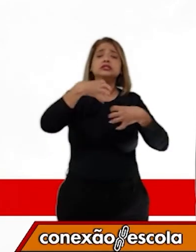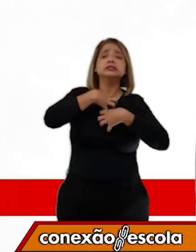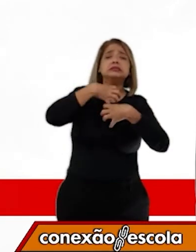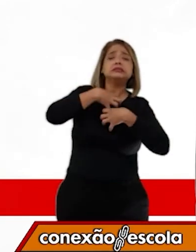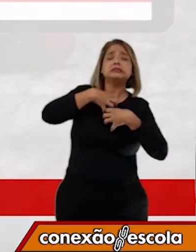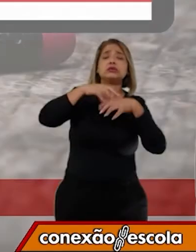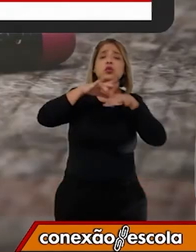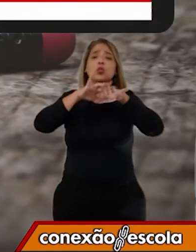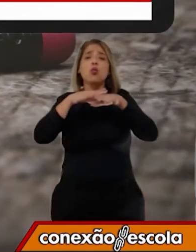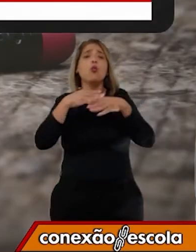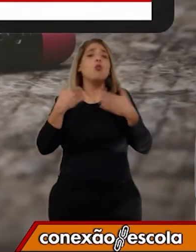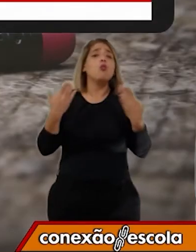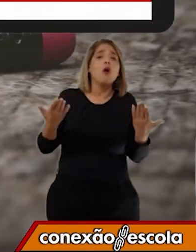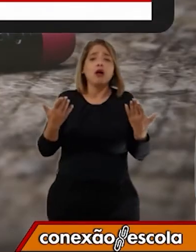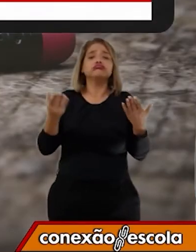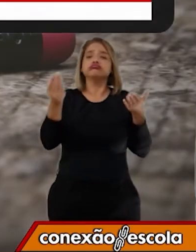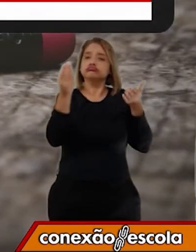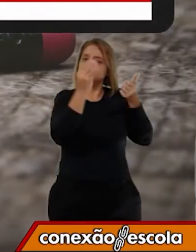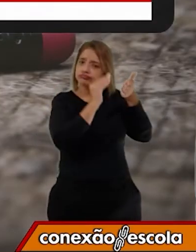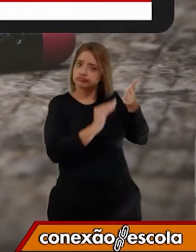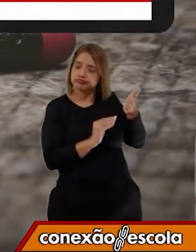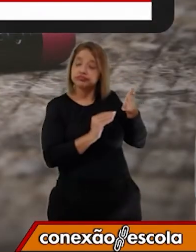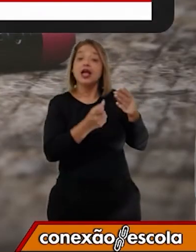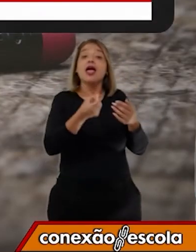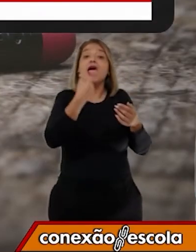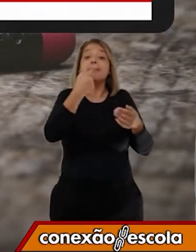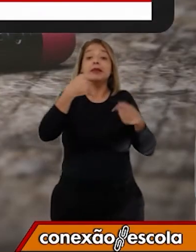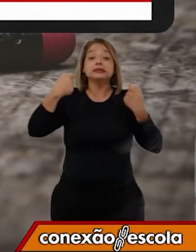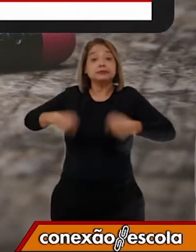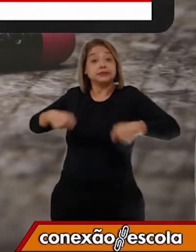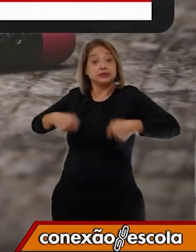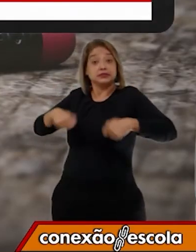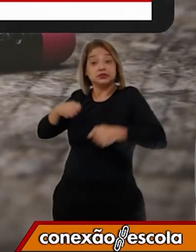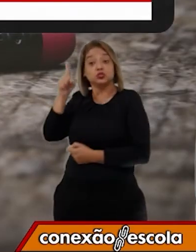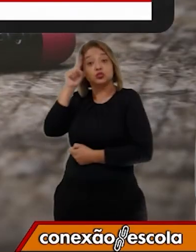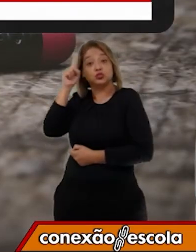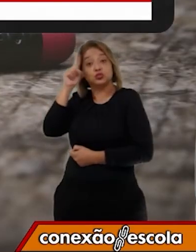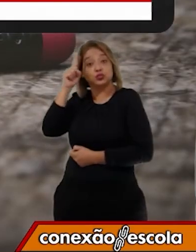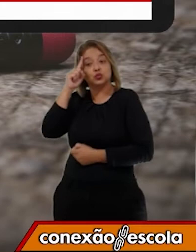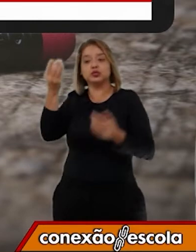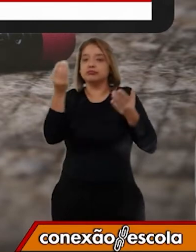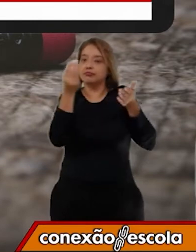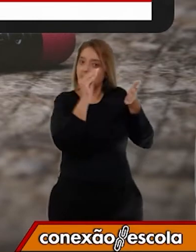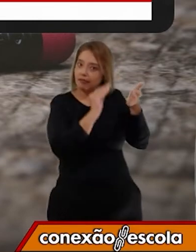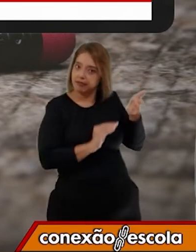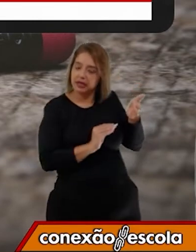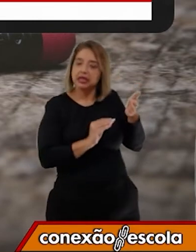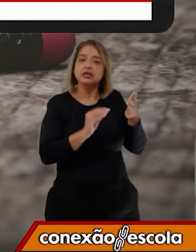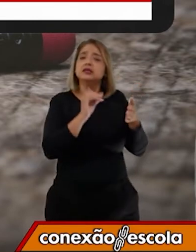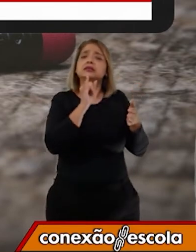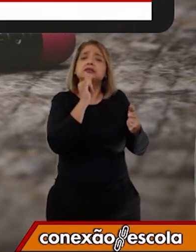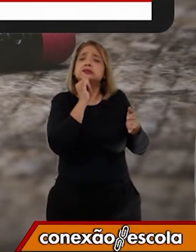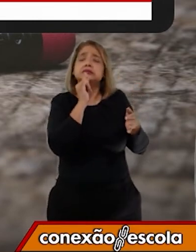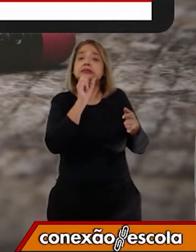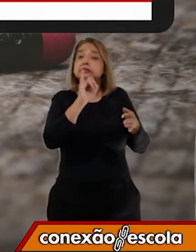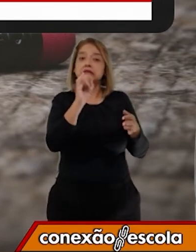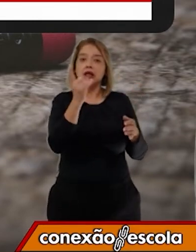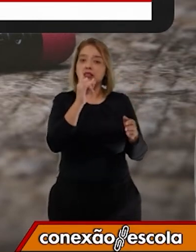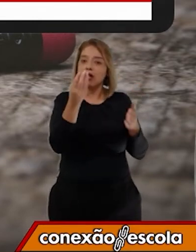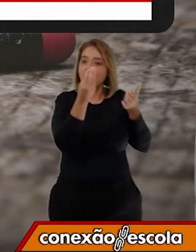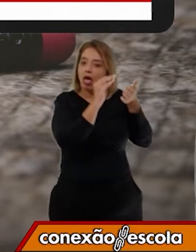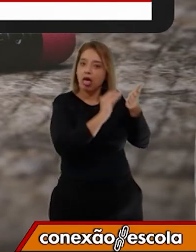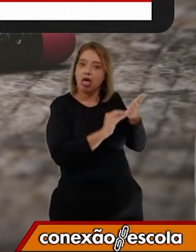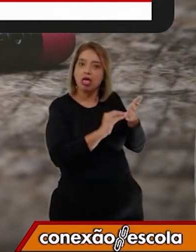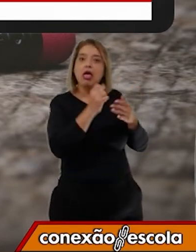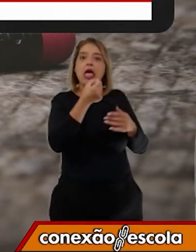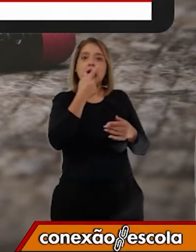tem, os remédios que ele tem que tomar. Já pensou, se não anotar isso, dar o remédio